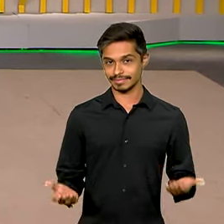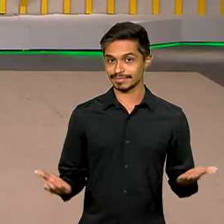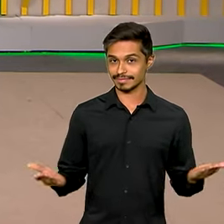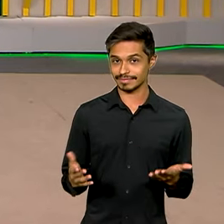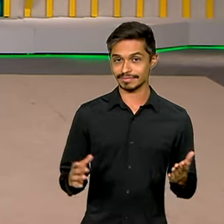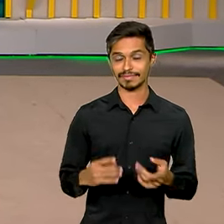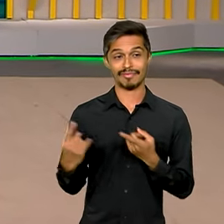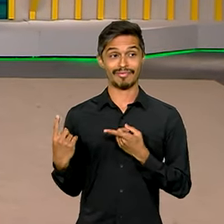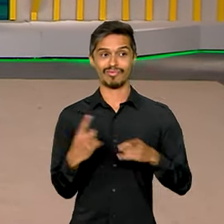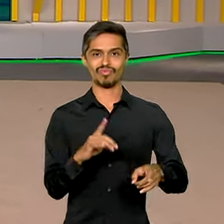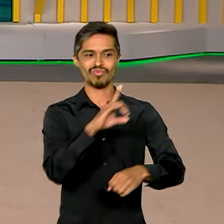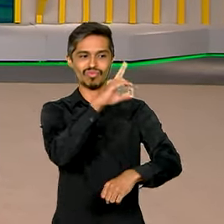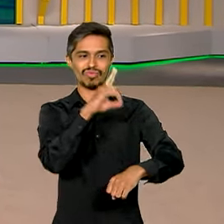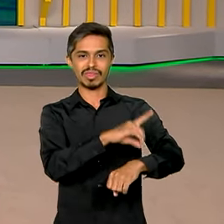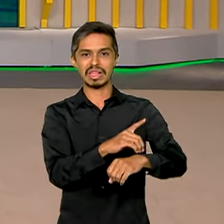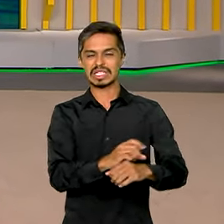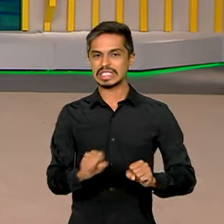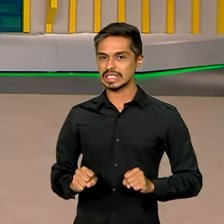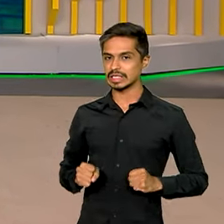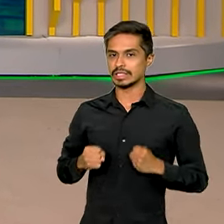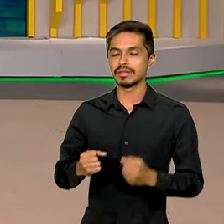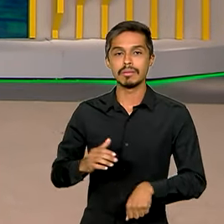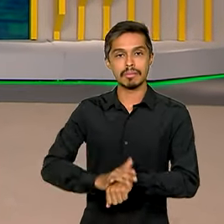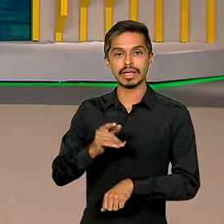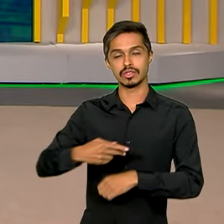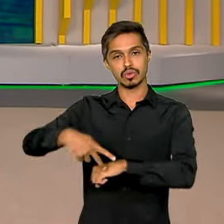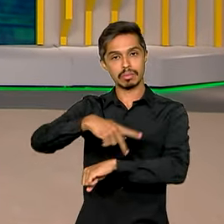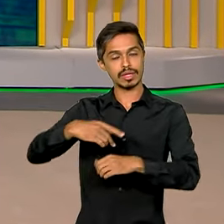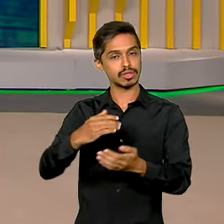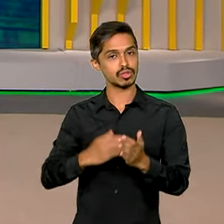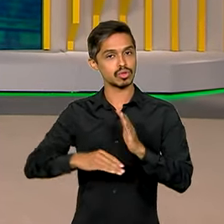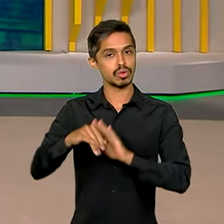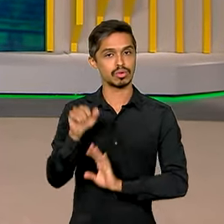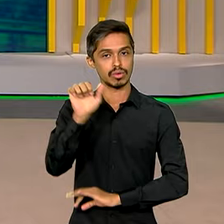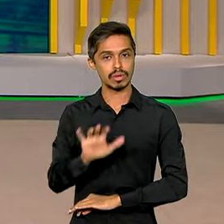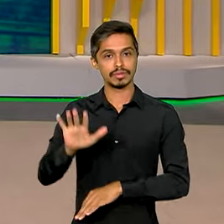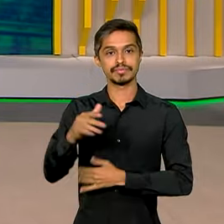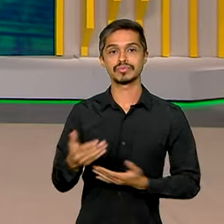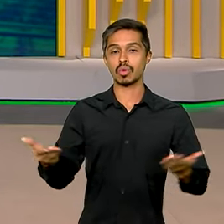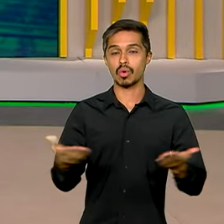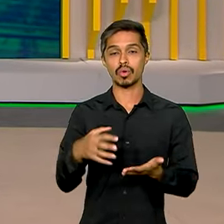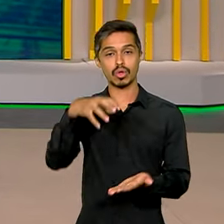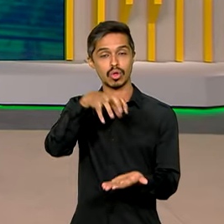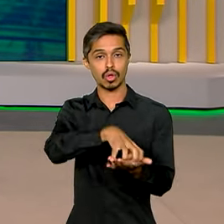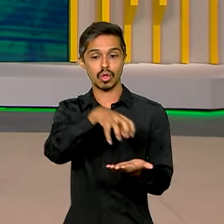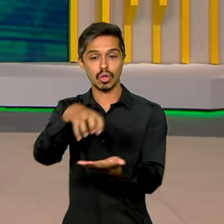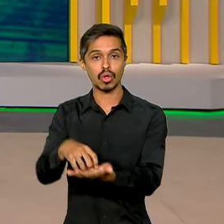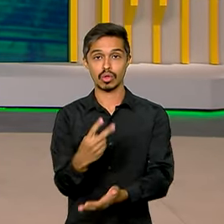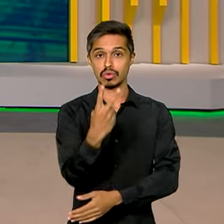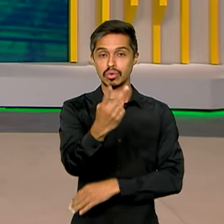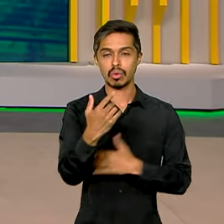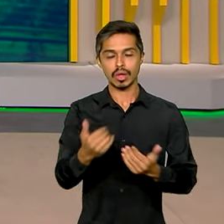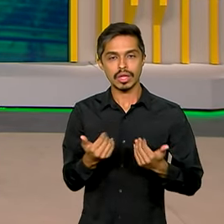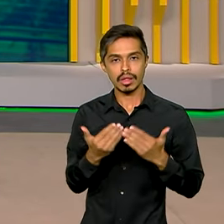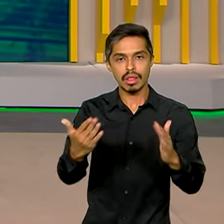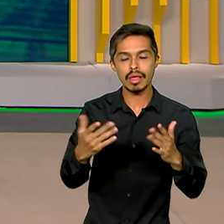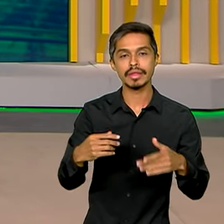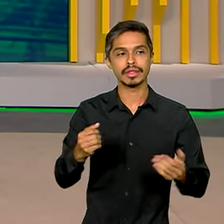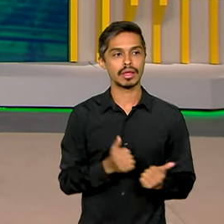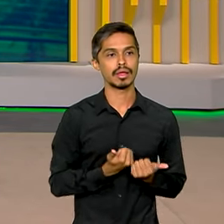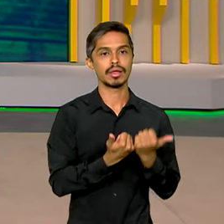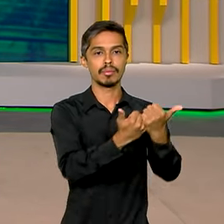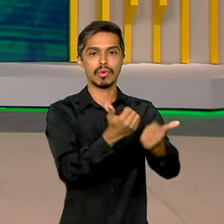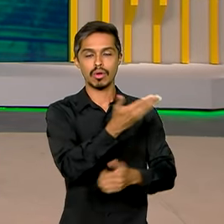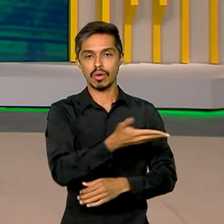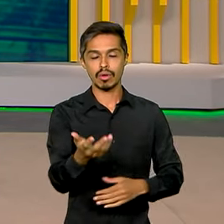O combate à dengue se intensifica no país. Hoje foram inauguradas duas unidades de saúde para dar apoio aos pacientes.